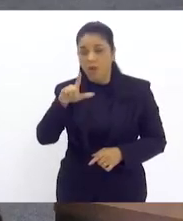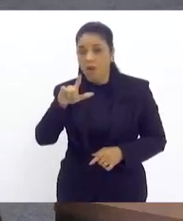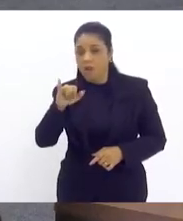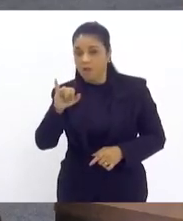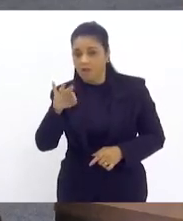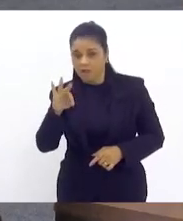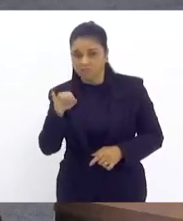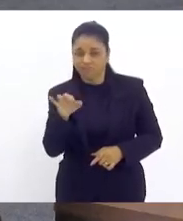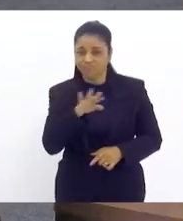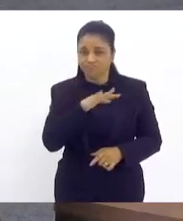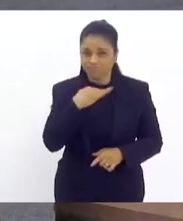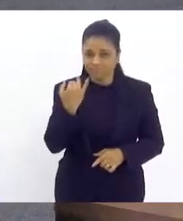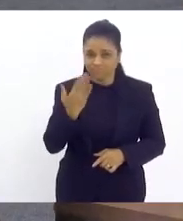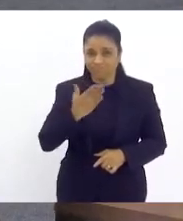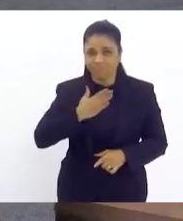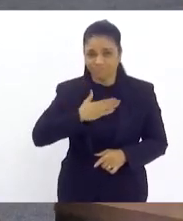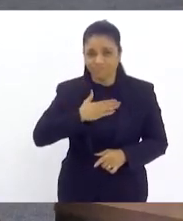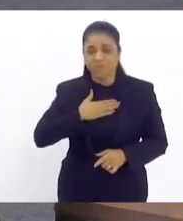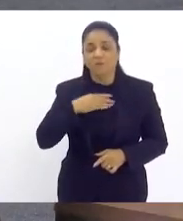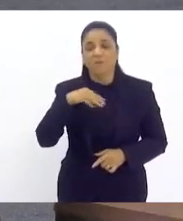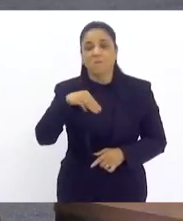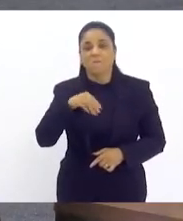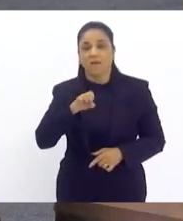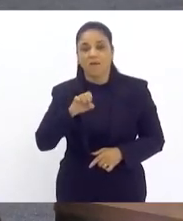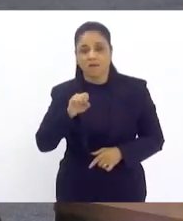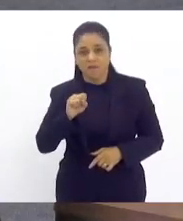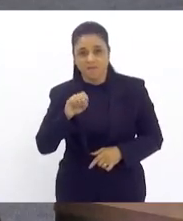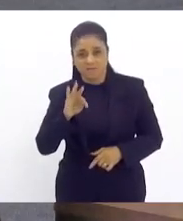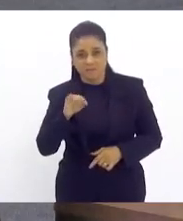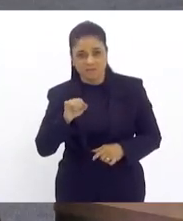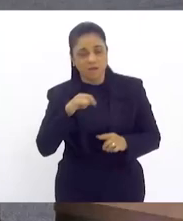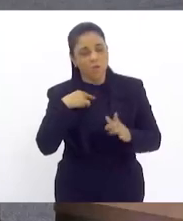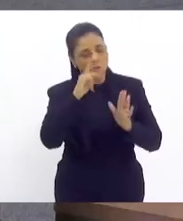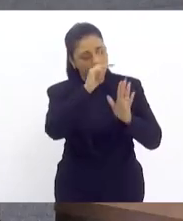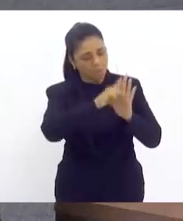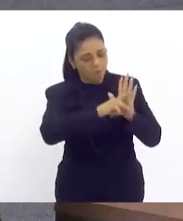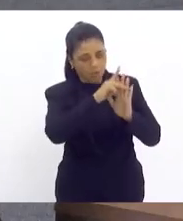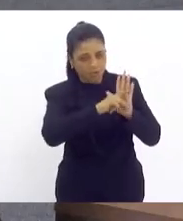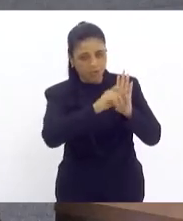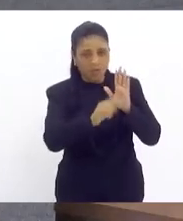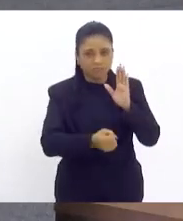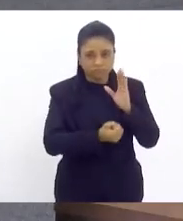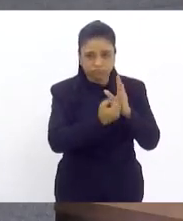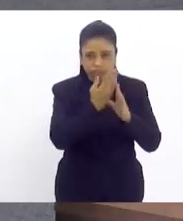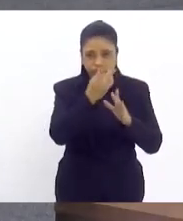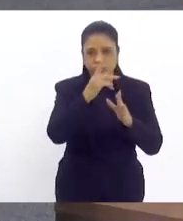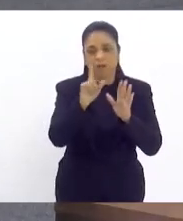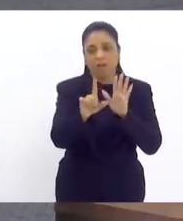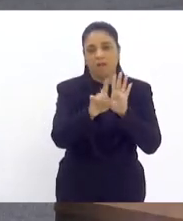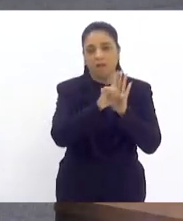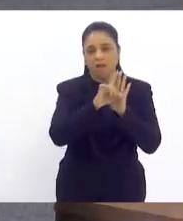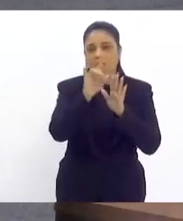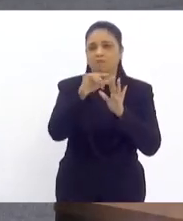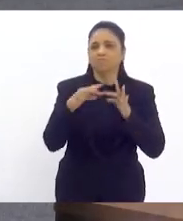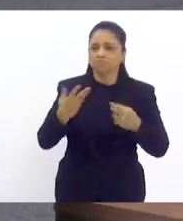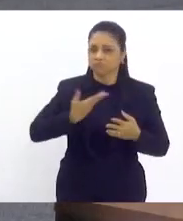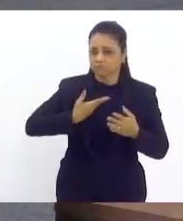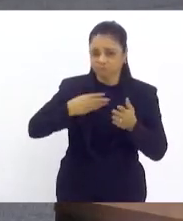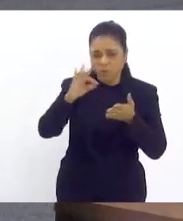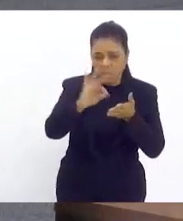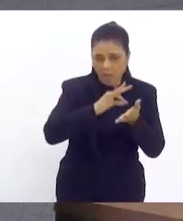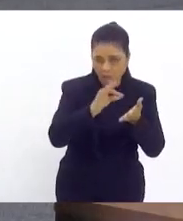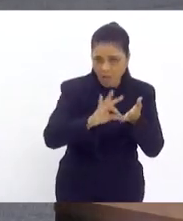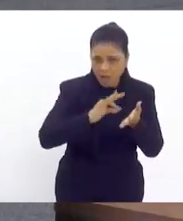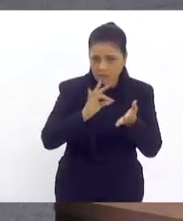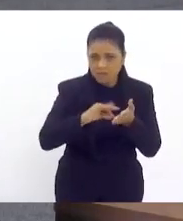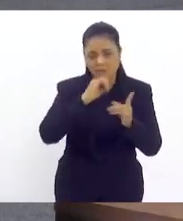protocolando um projeto de lei aqui com a urgência necessária, os colegas vão assinar para que nós possamos homenageá-lo também, mas